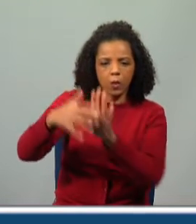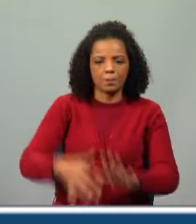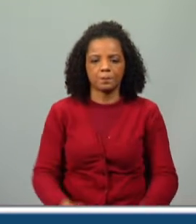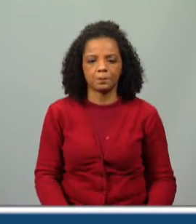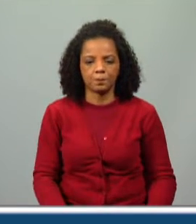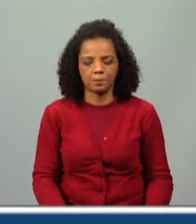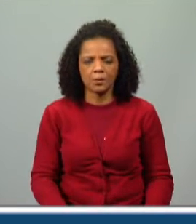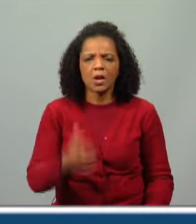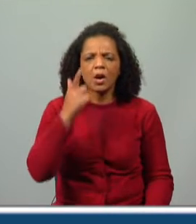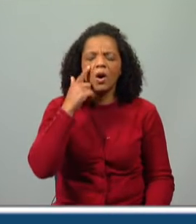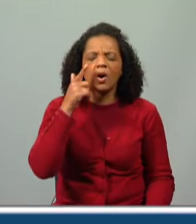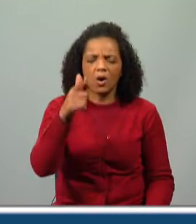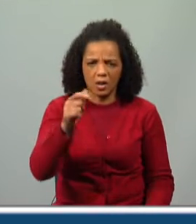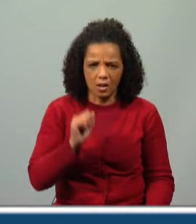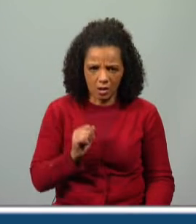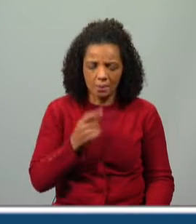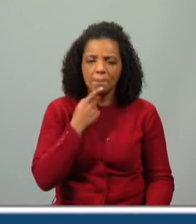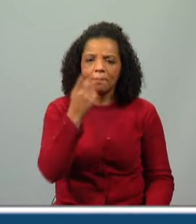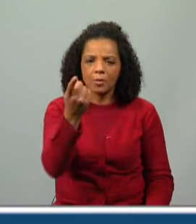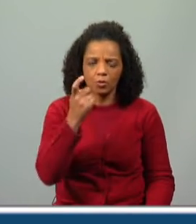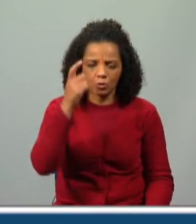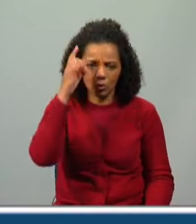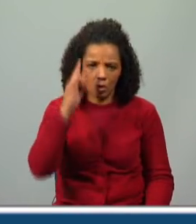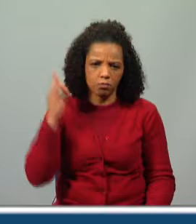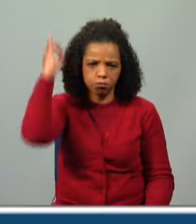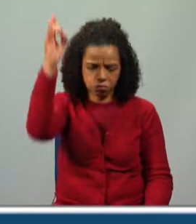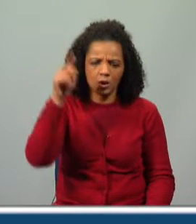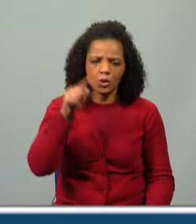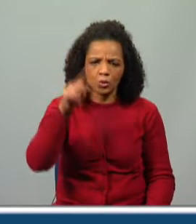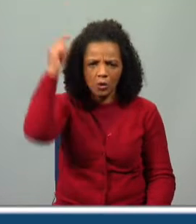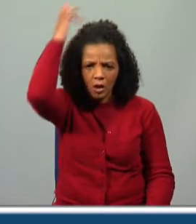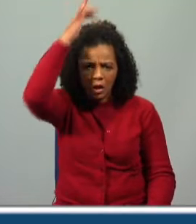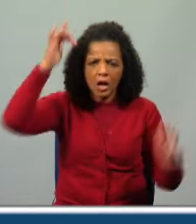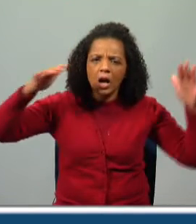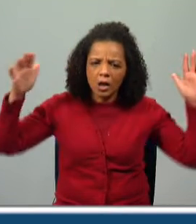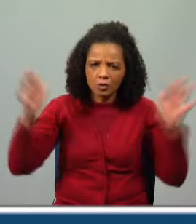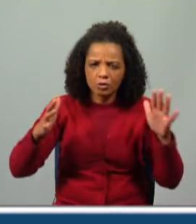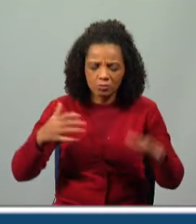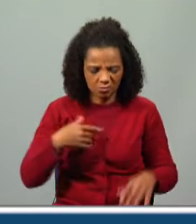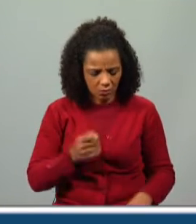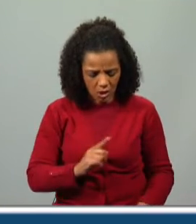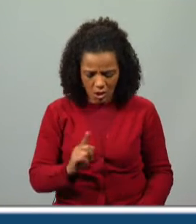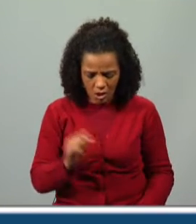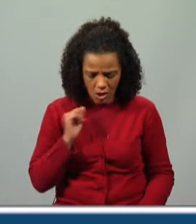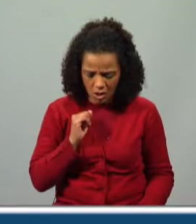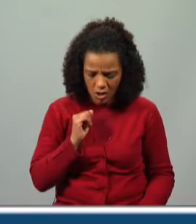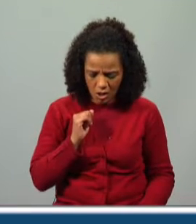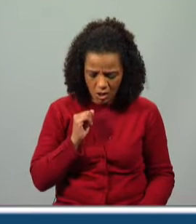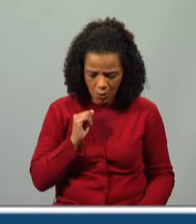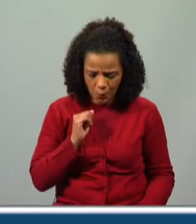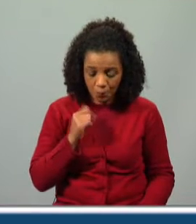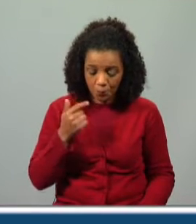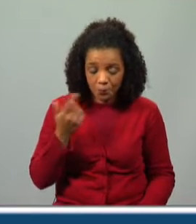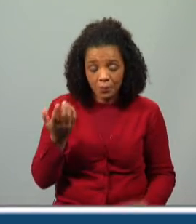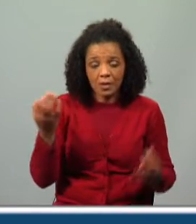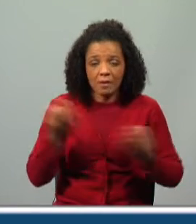— Olha lá! — perguntou-lhe a Olímpia, admirada. — Tu és um anjo? — Não, era apenas uma galinha